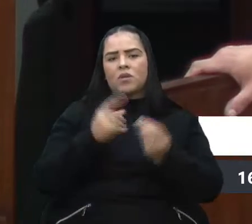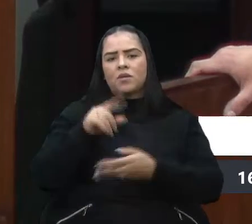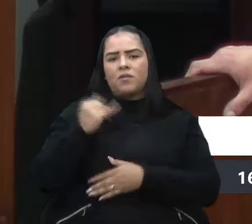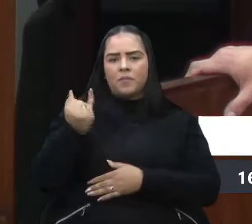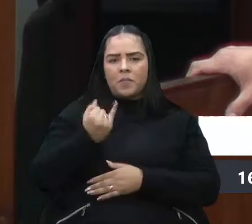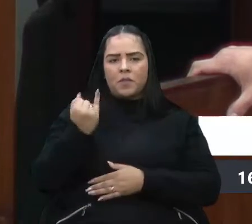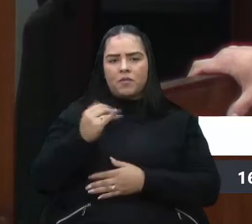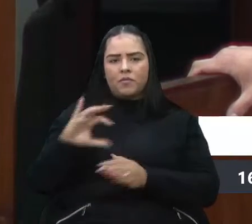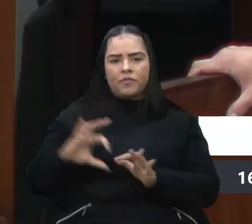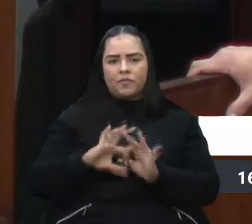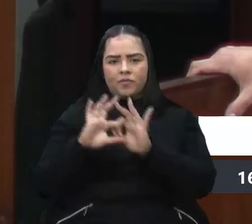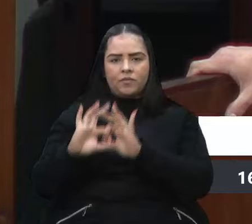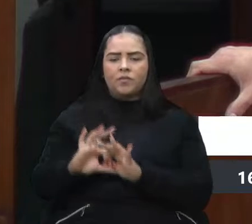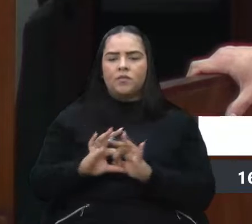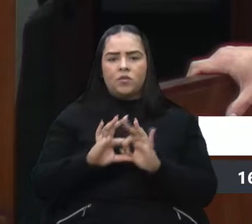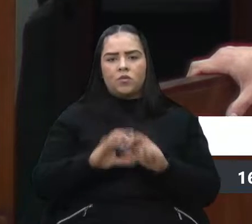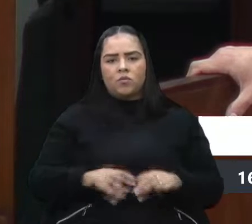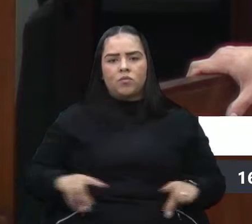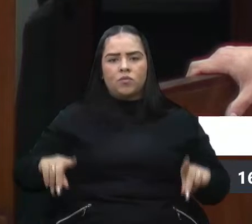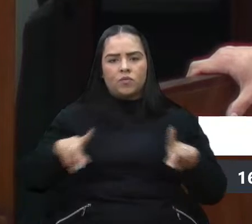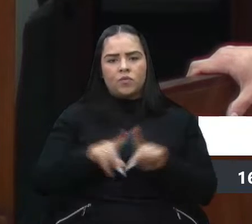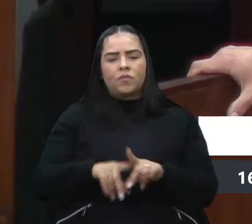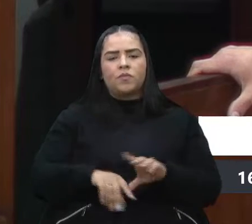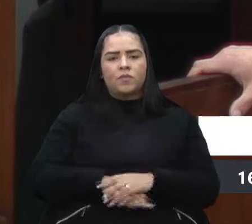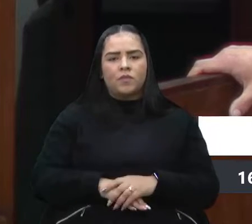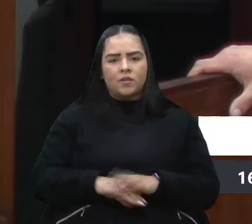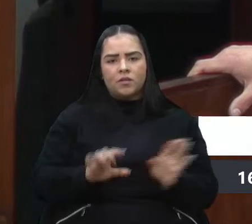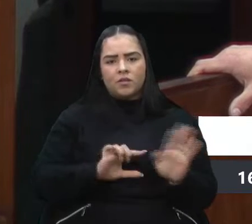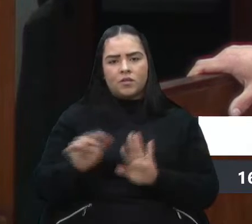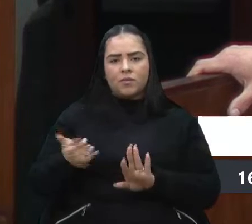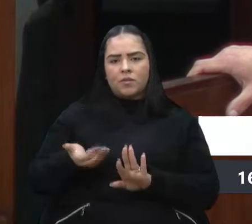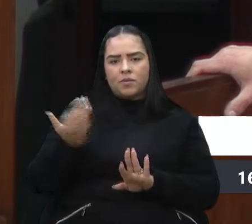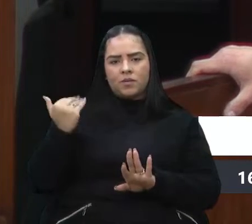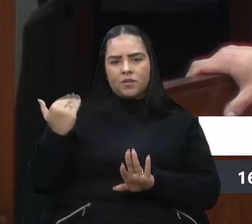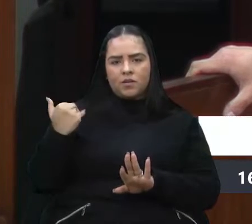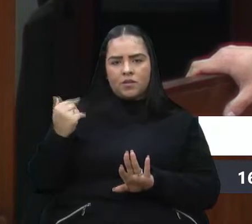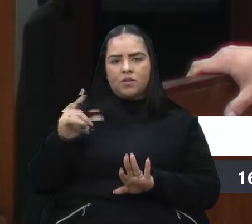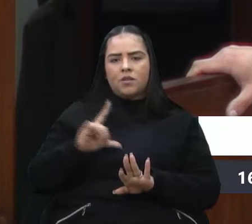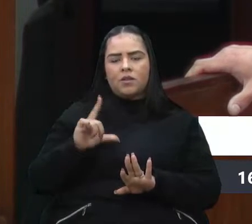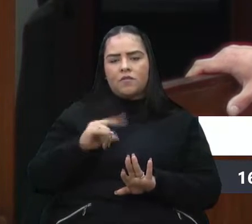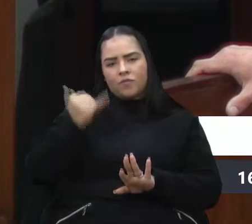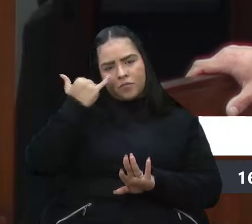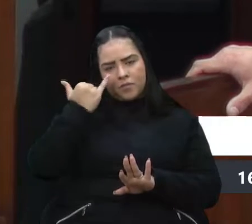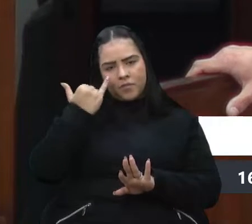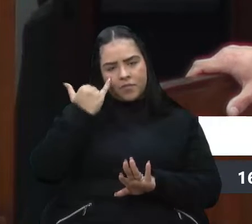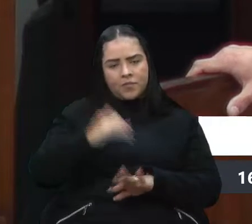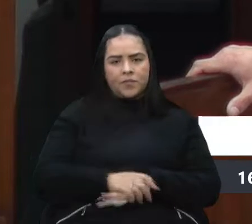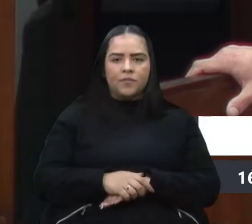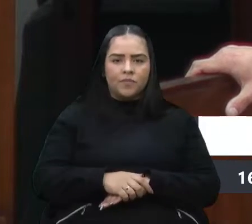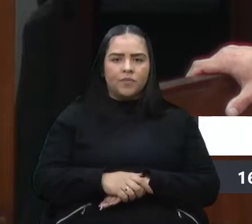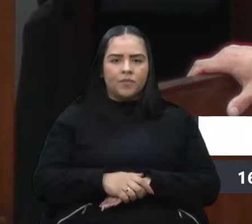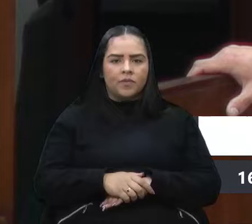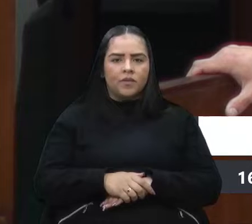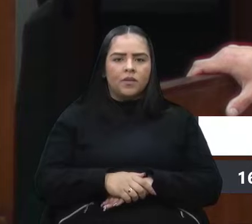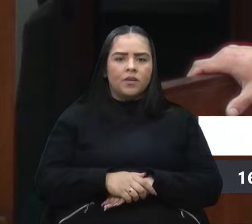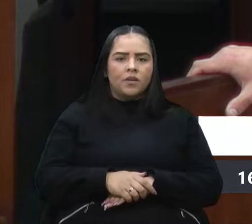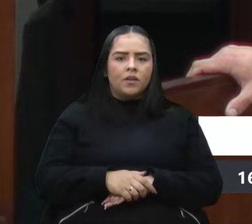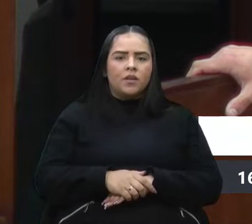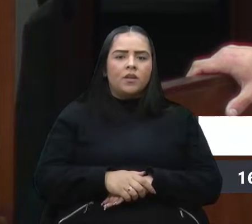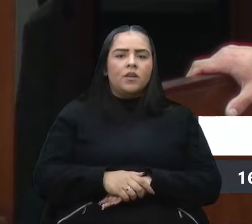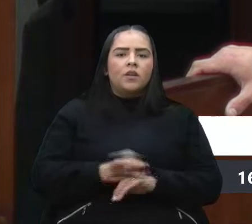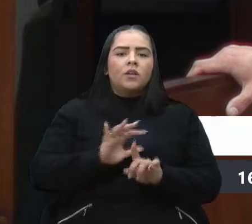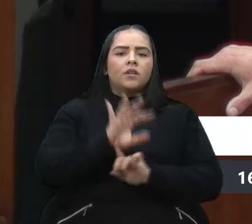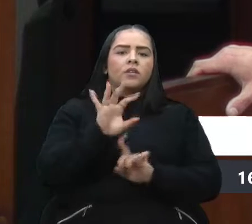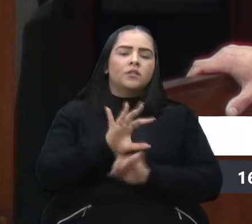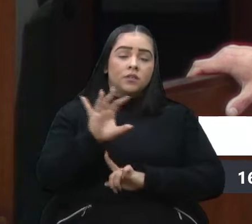a união da população. Na semana passada, recebi informação, constando, que a demanda